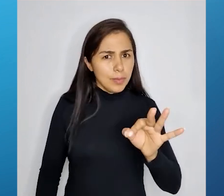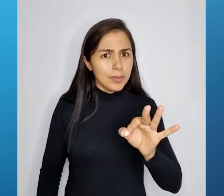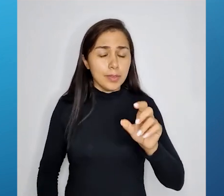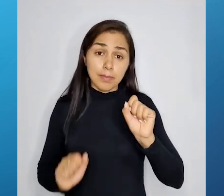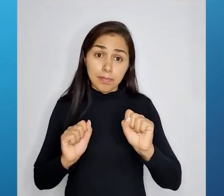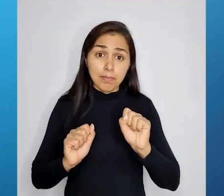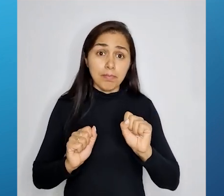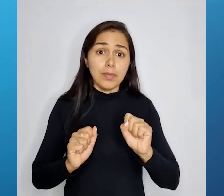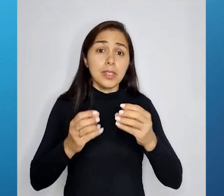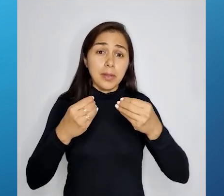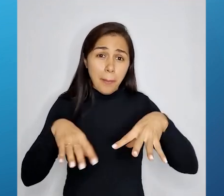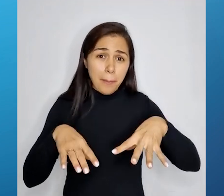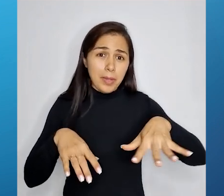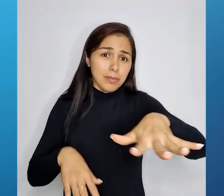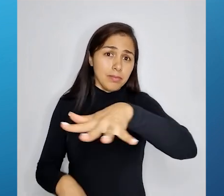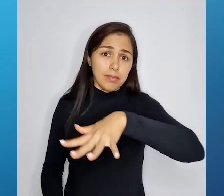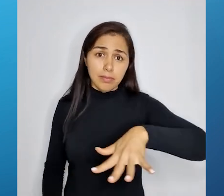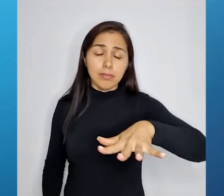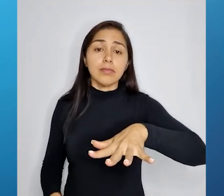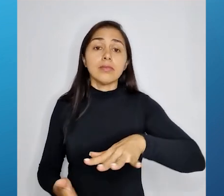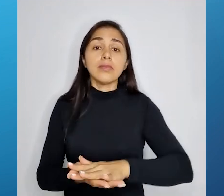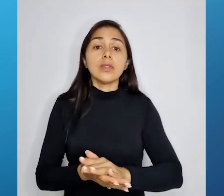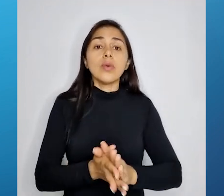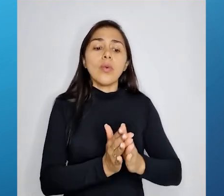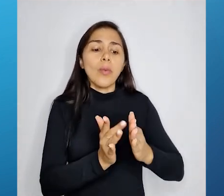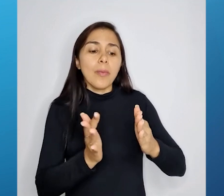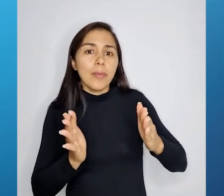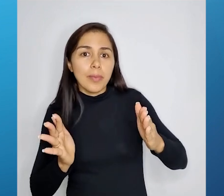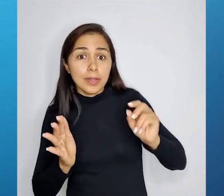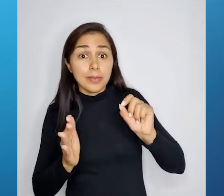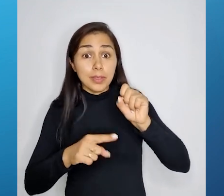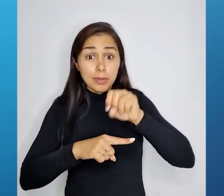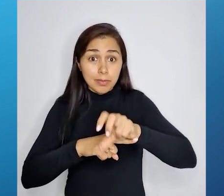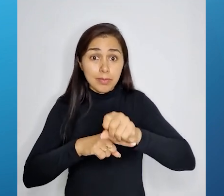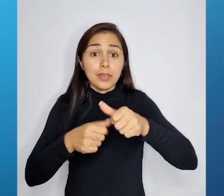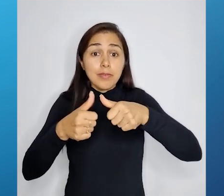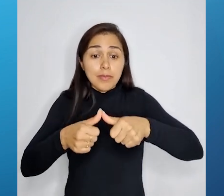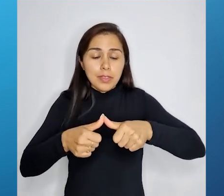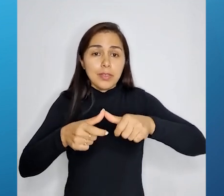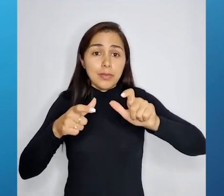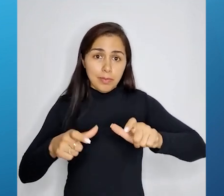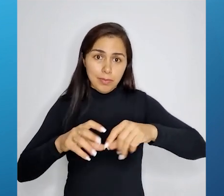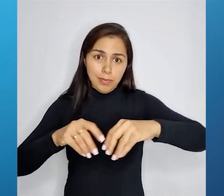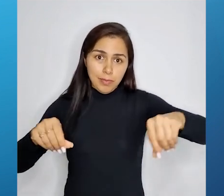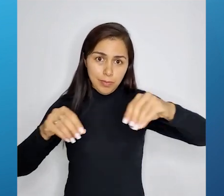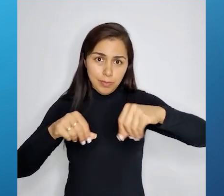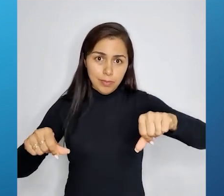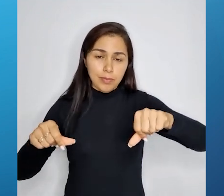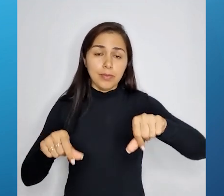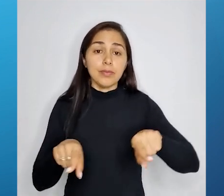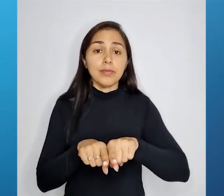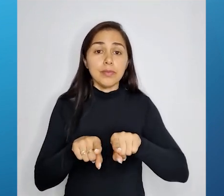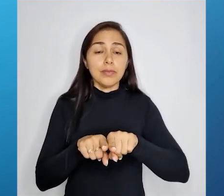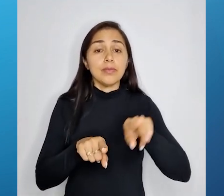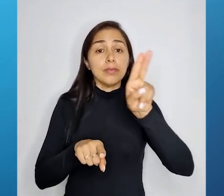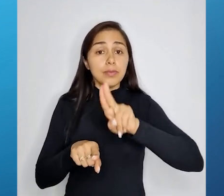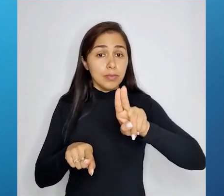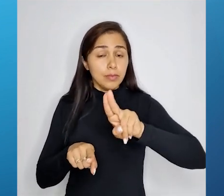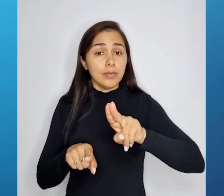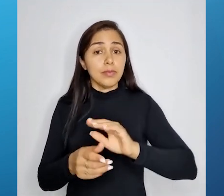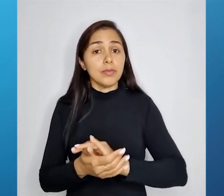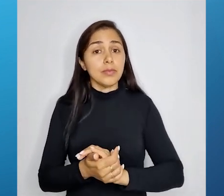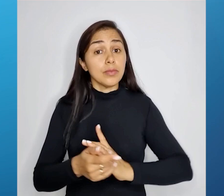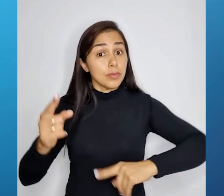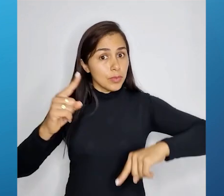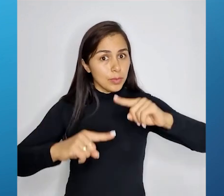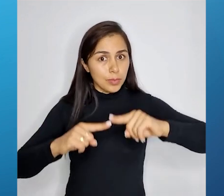distribuído ao longo do tempo nesse ecossistema. Dados para políticas de incentivo ao uso de produtos biológicos e